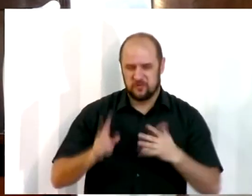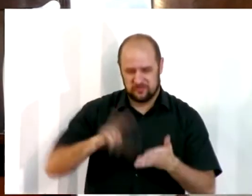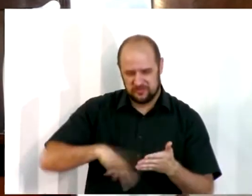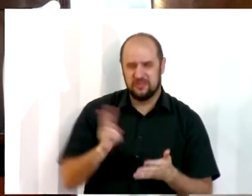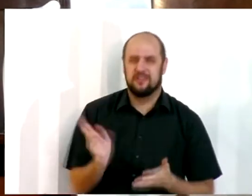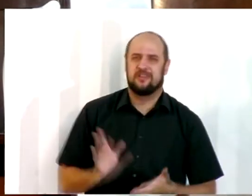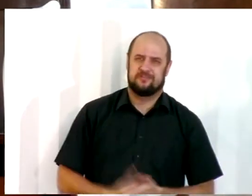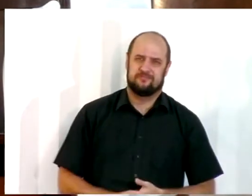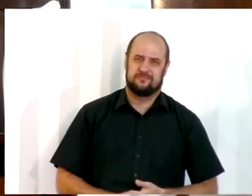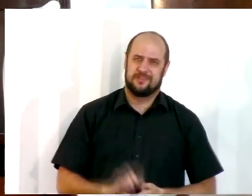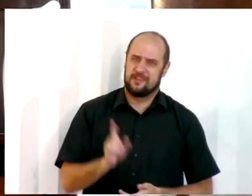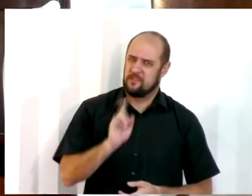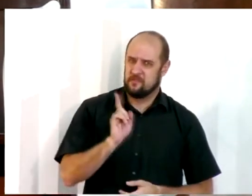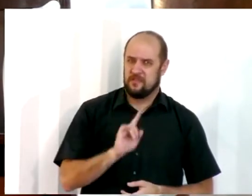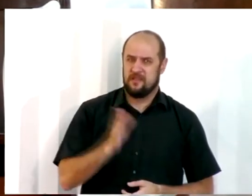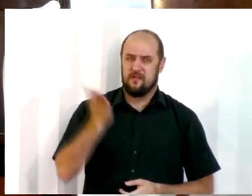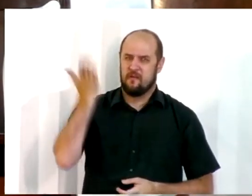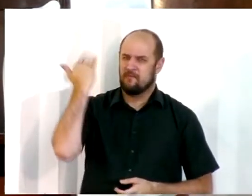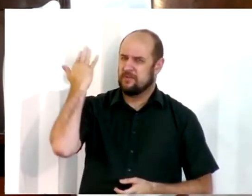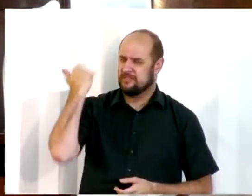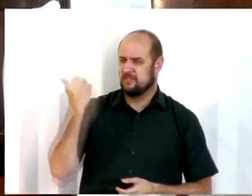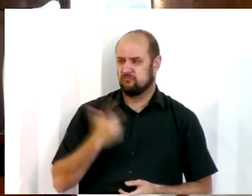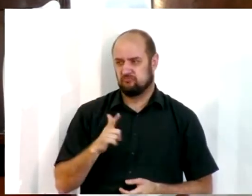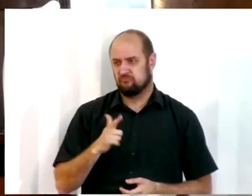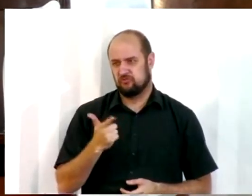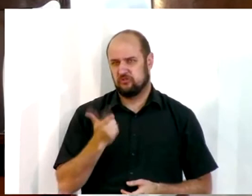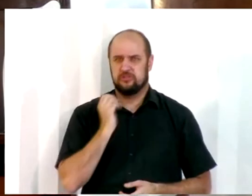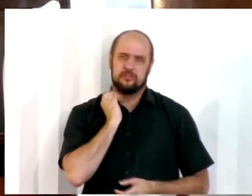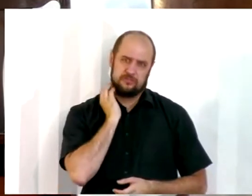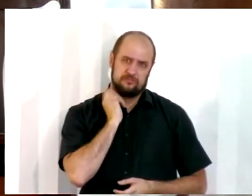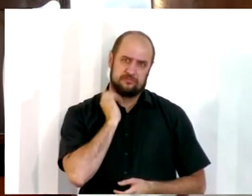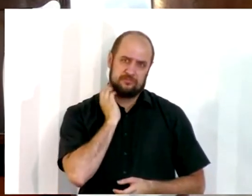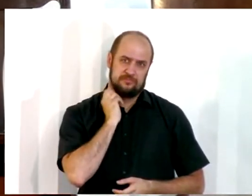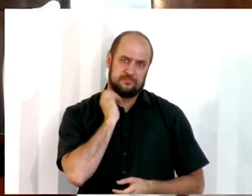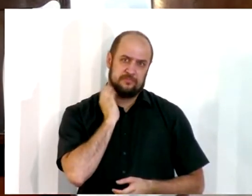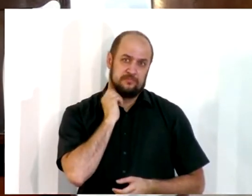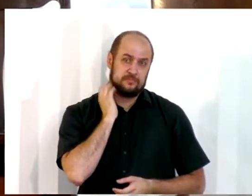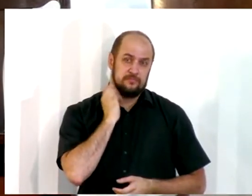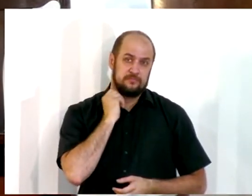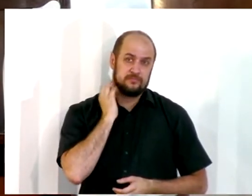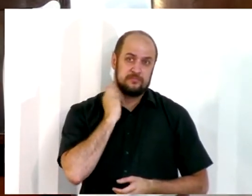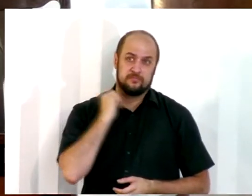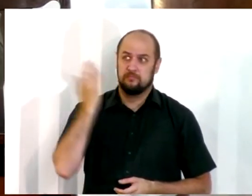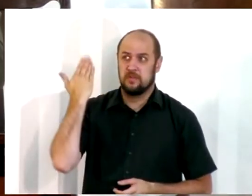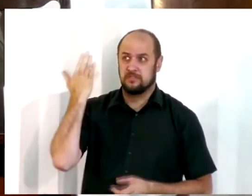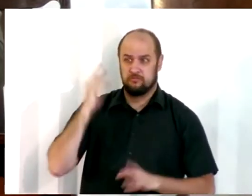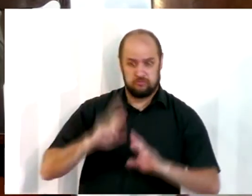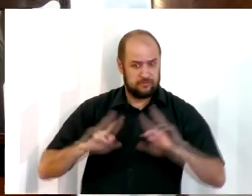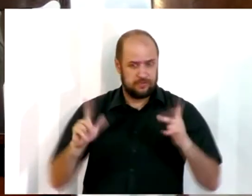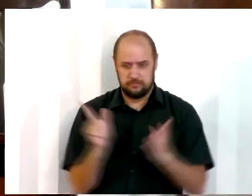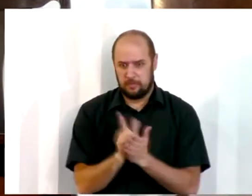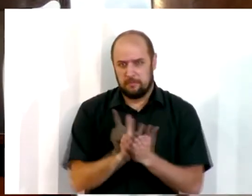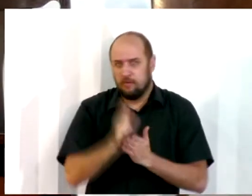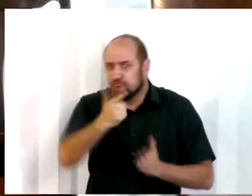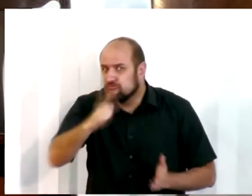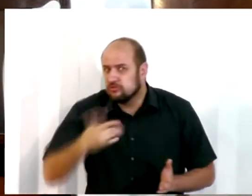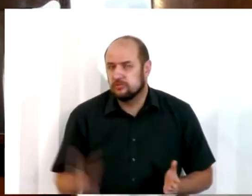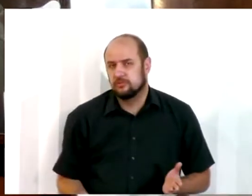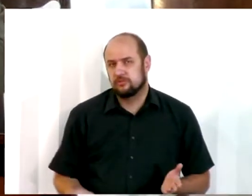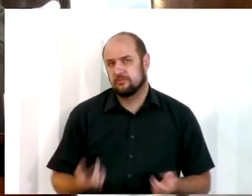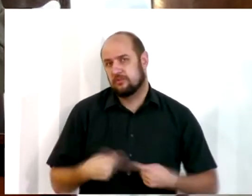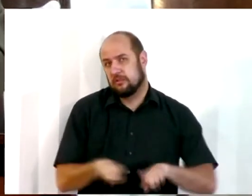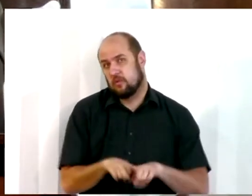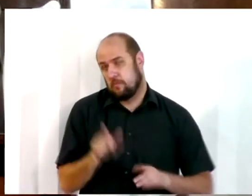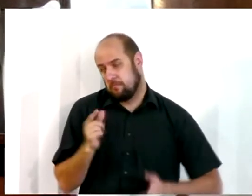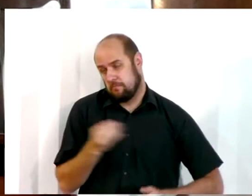não vamos entrar por esse caminho, porque antigamente nem era assim, vocês sabiam disso? Não era assim, aí você diz, então, estamos pecando agora,